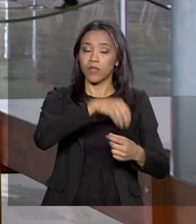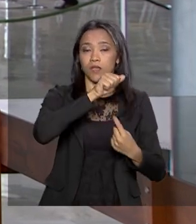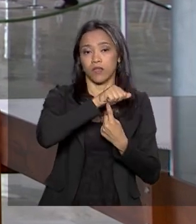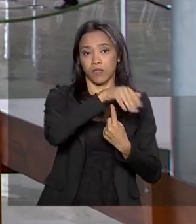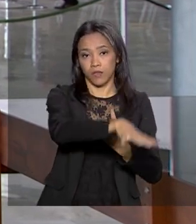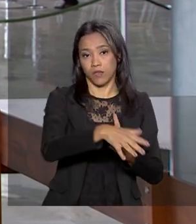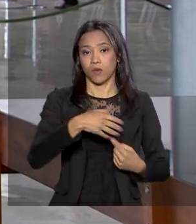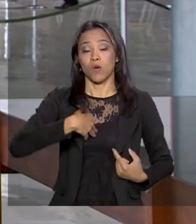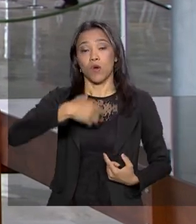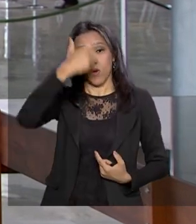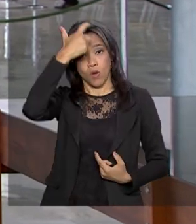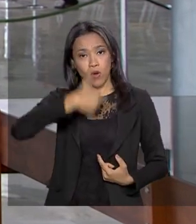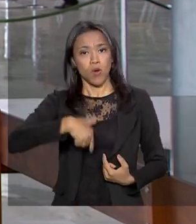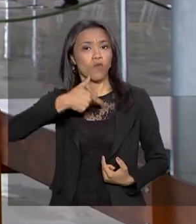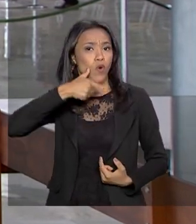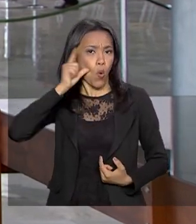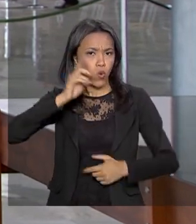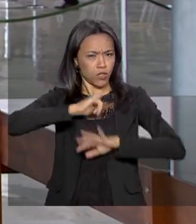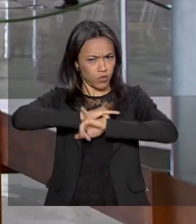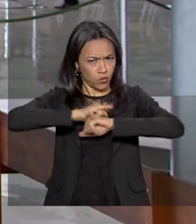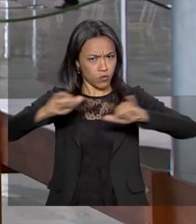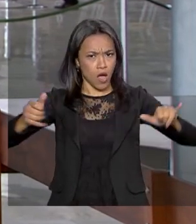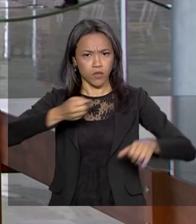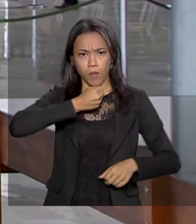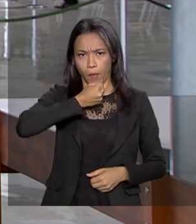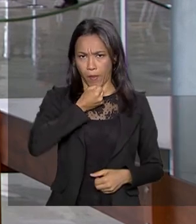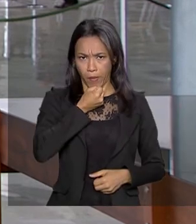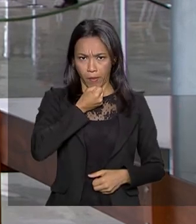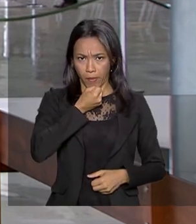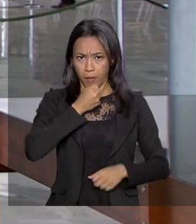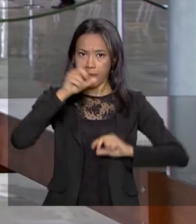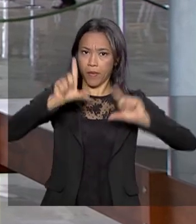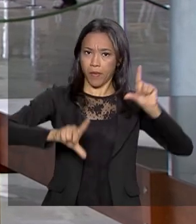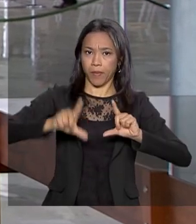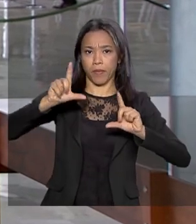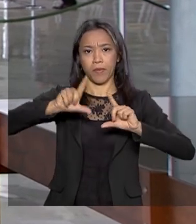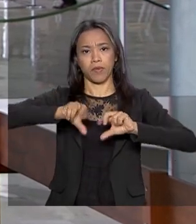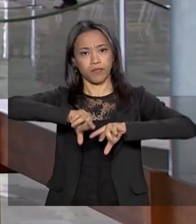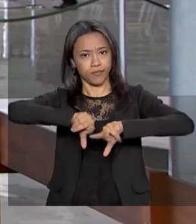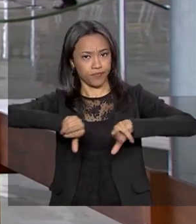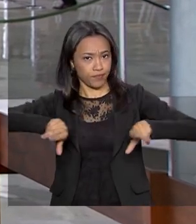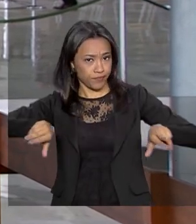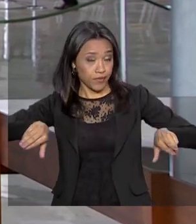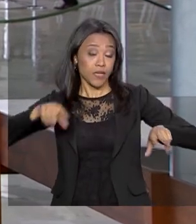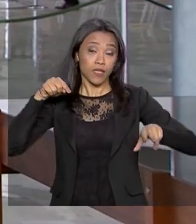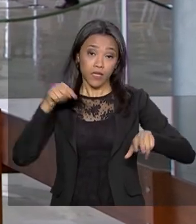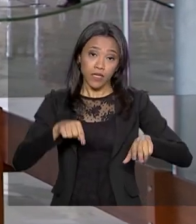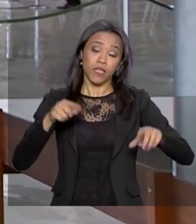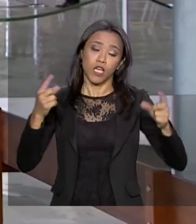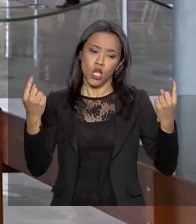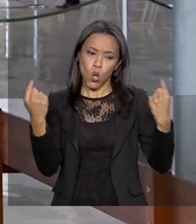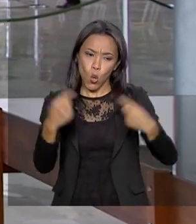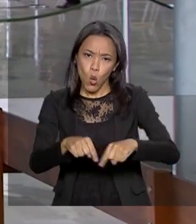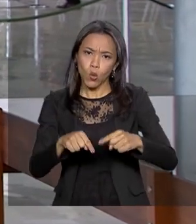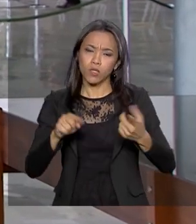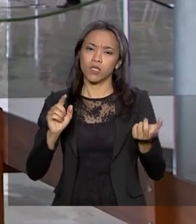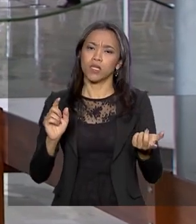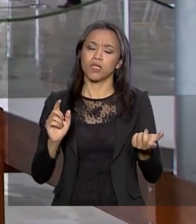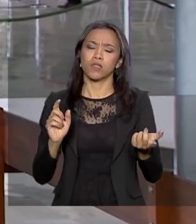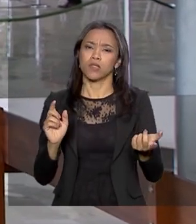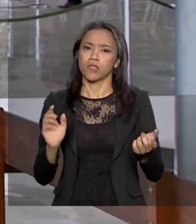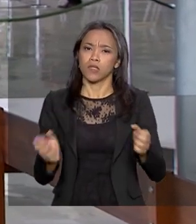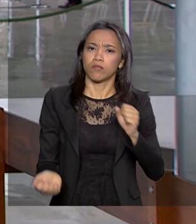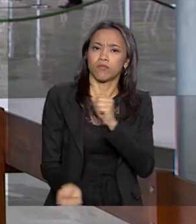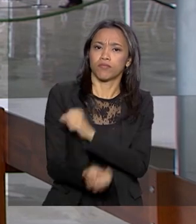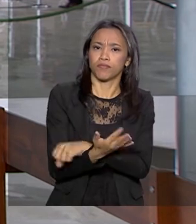Otávio Rego Barros, disse ontem durante o briefing à imprensa que a natureza de combate à corrupção do órgão do COAF